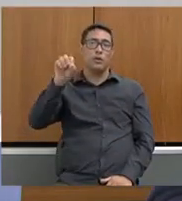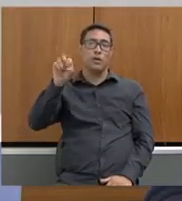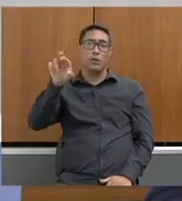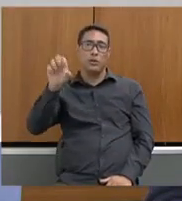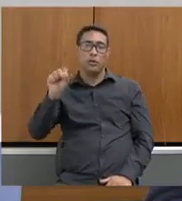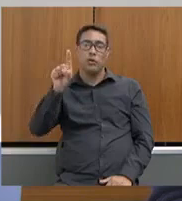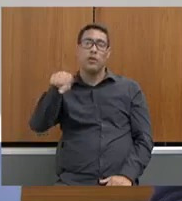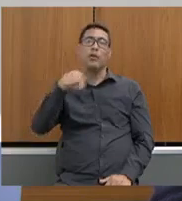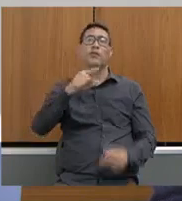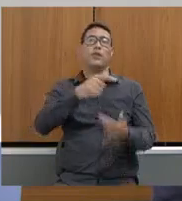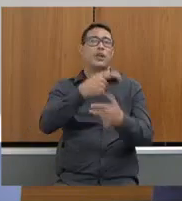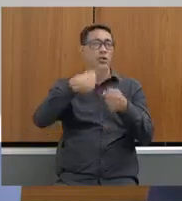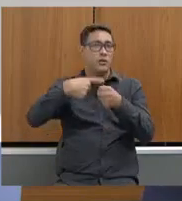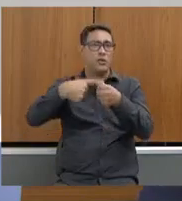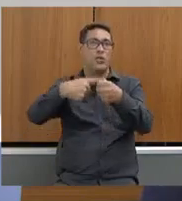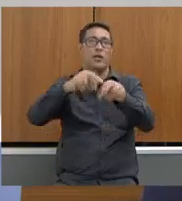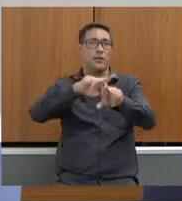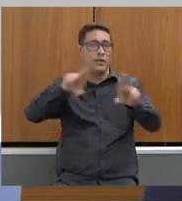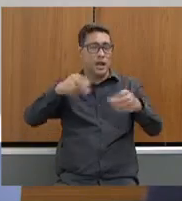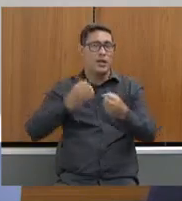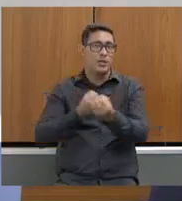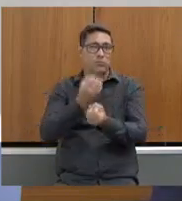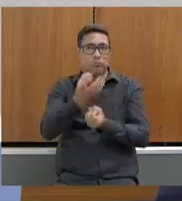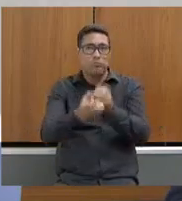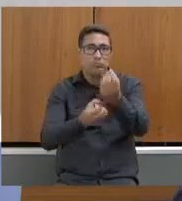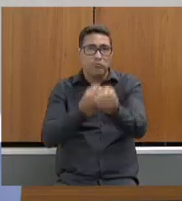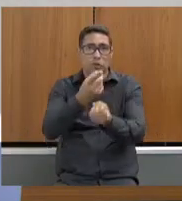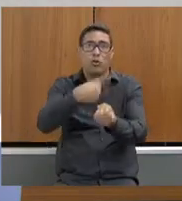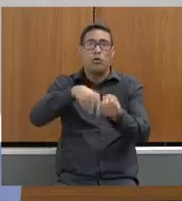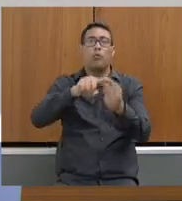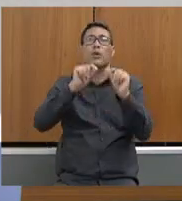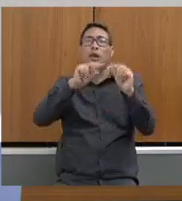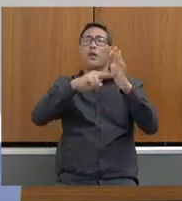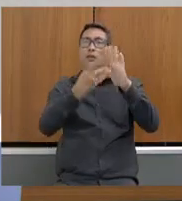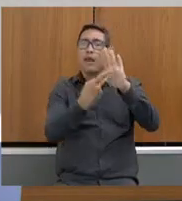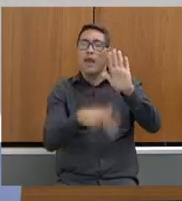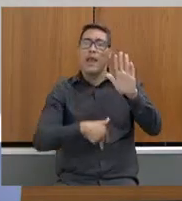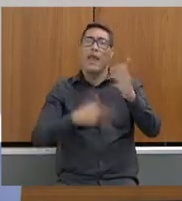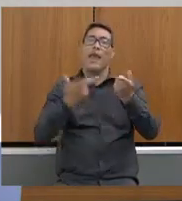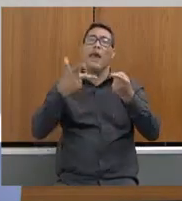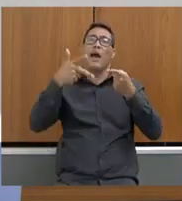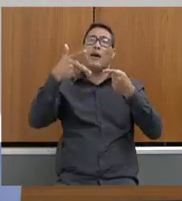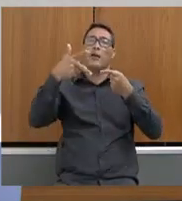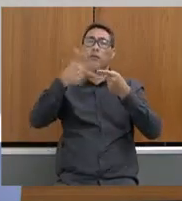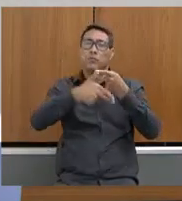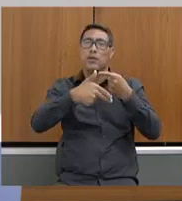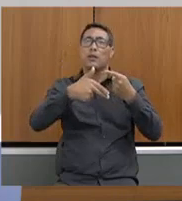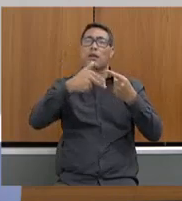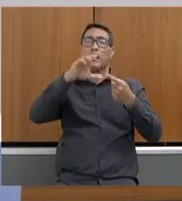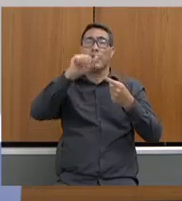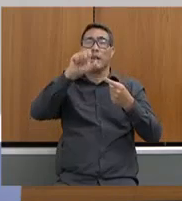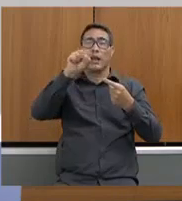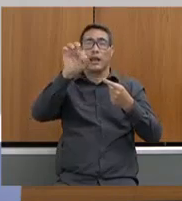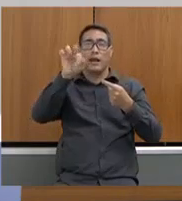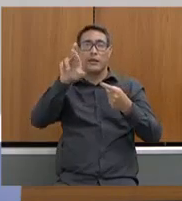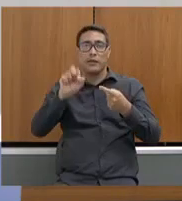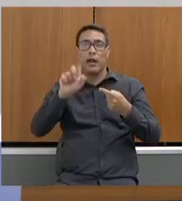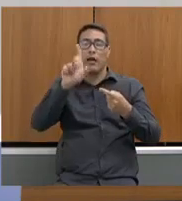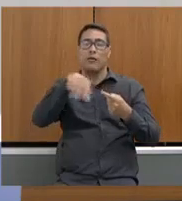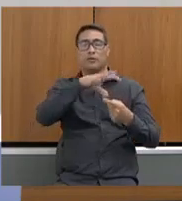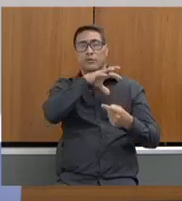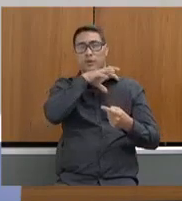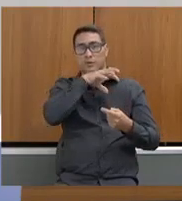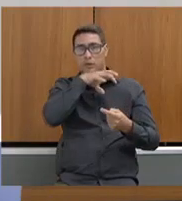beneficiados e a contrapartida dos municípios é castrar esses animais. Iniciamos também um